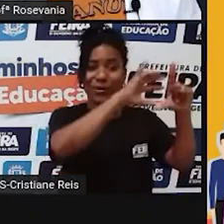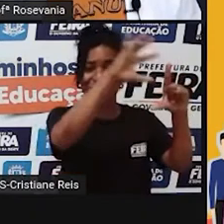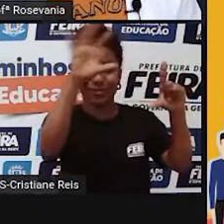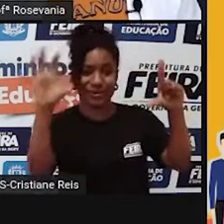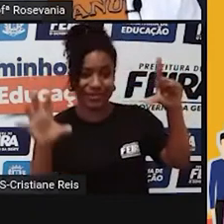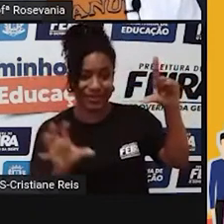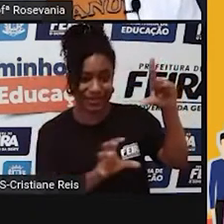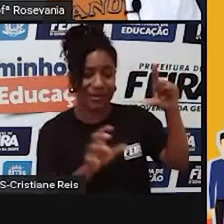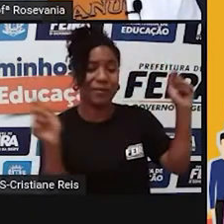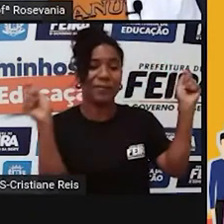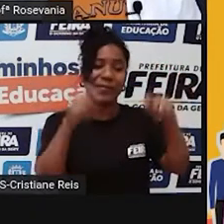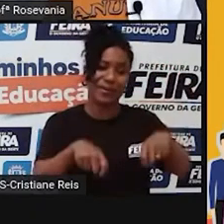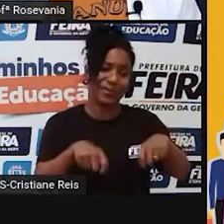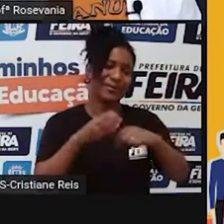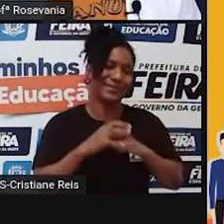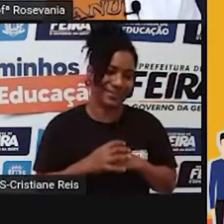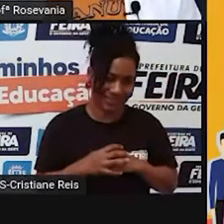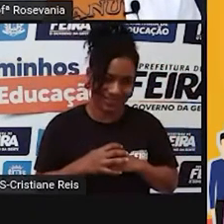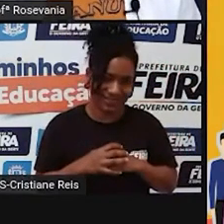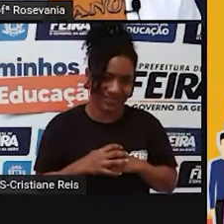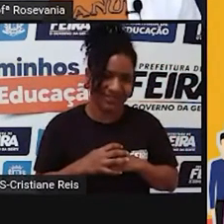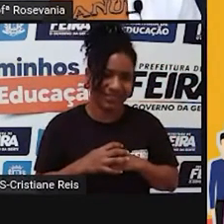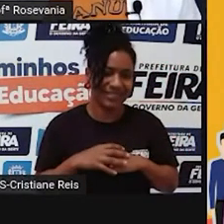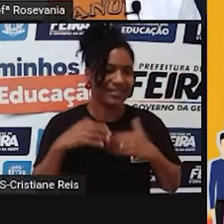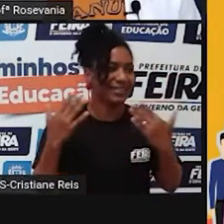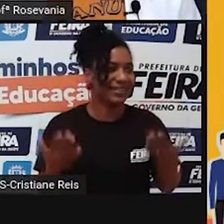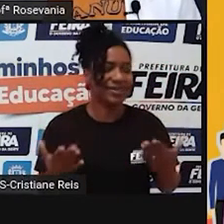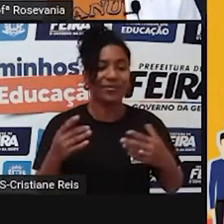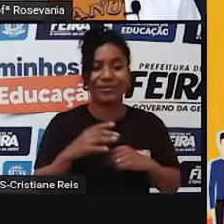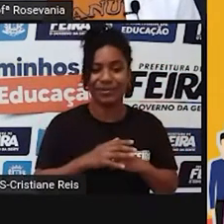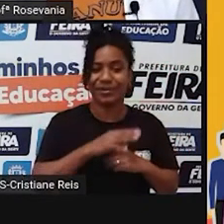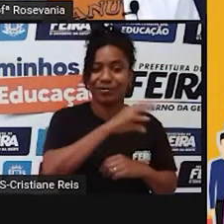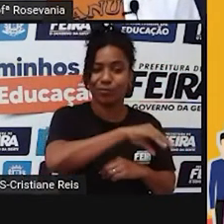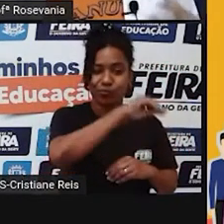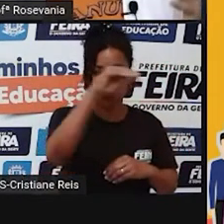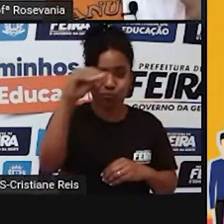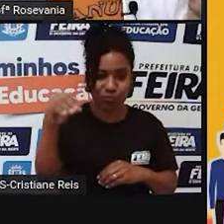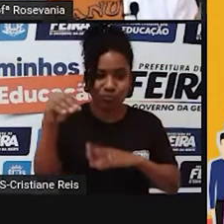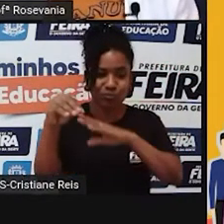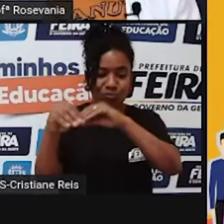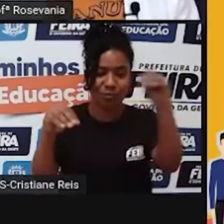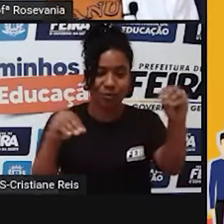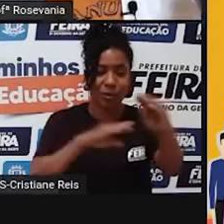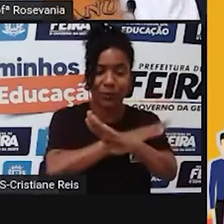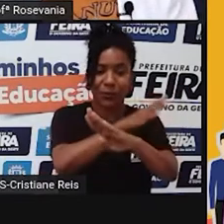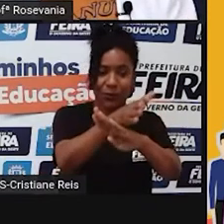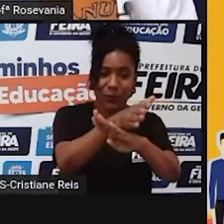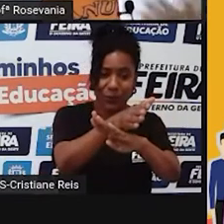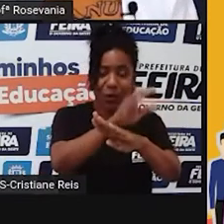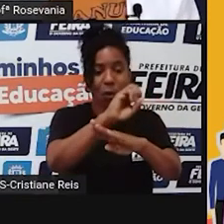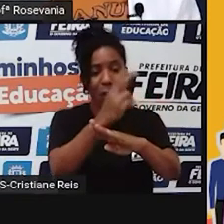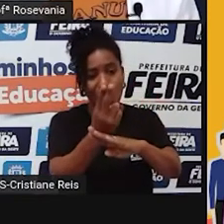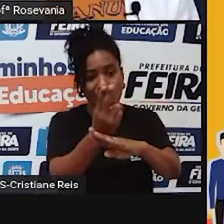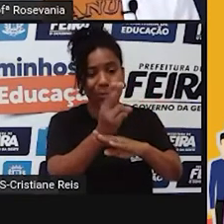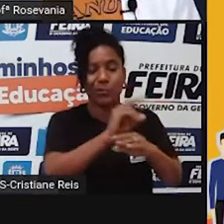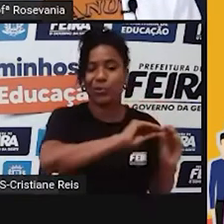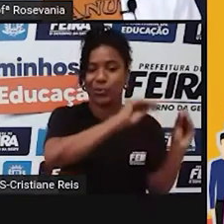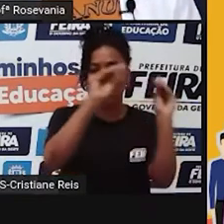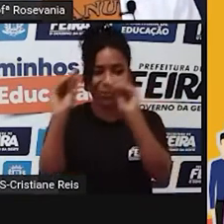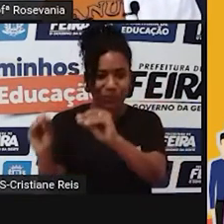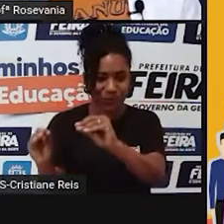gente, cada hora que vai entrando ou saindo desses países, a gente era a população que habitava ou que